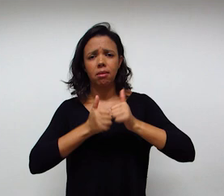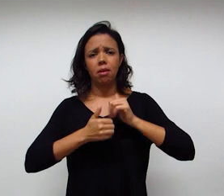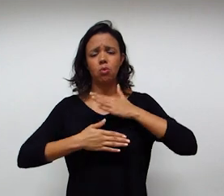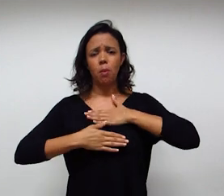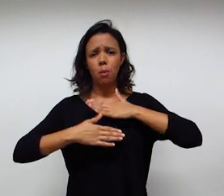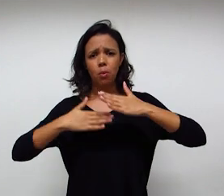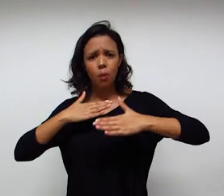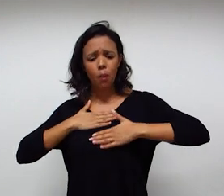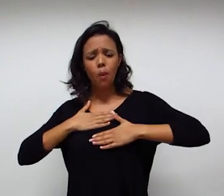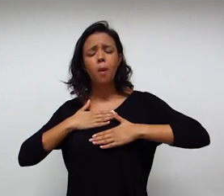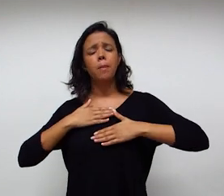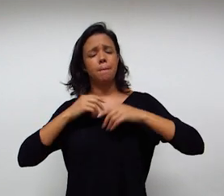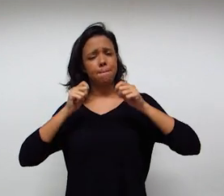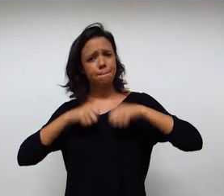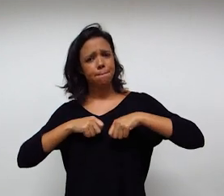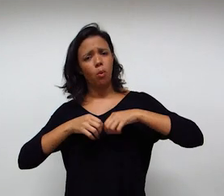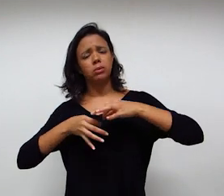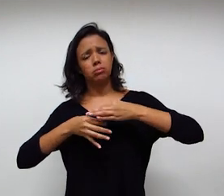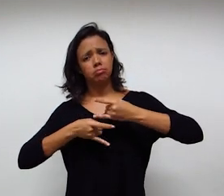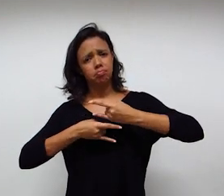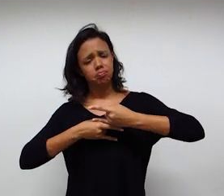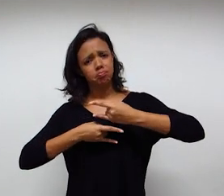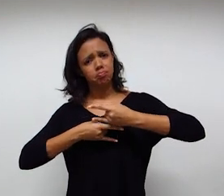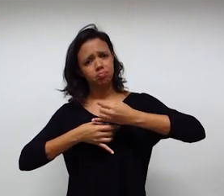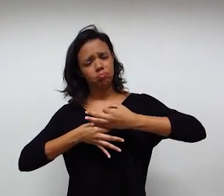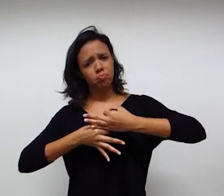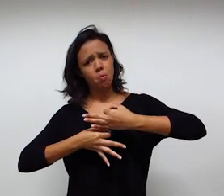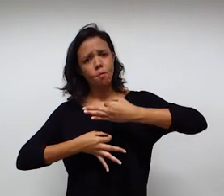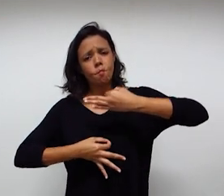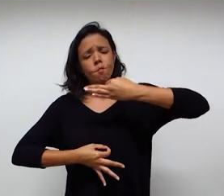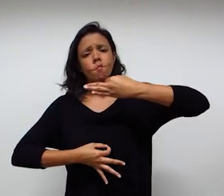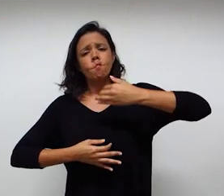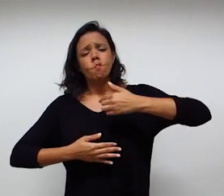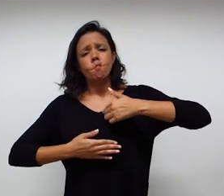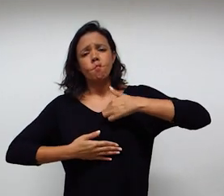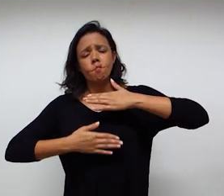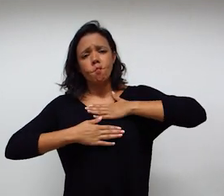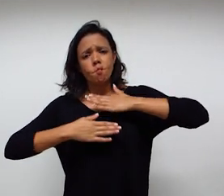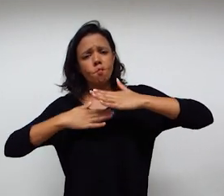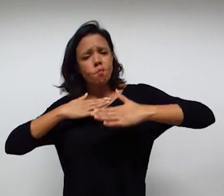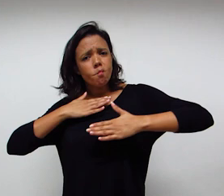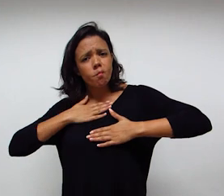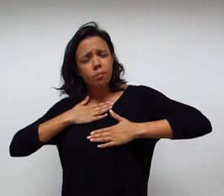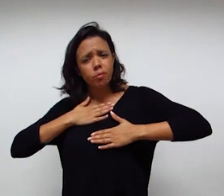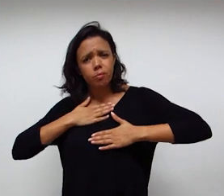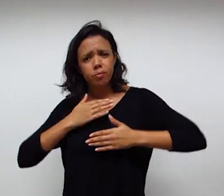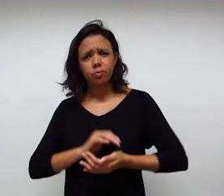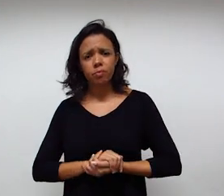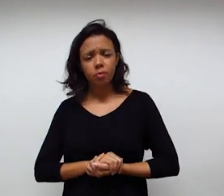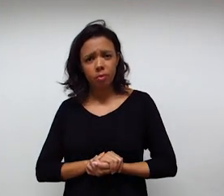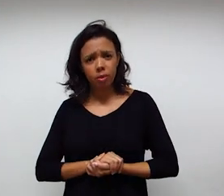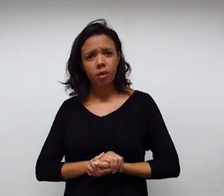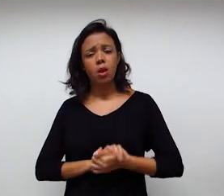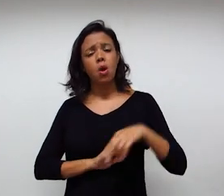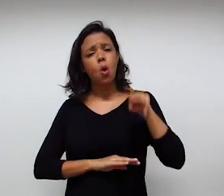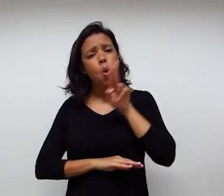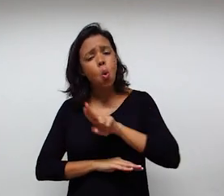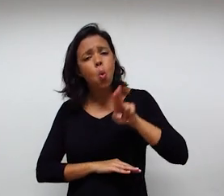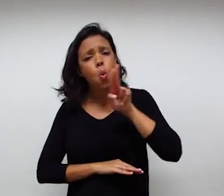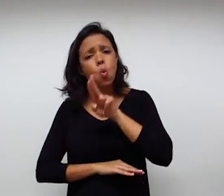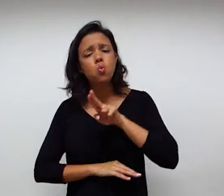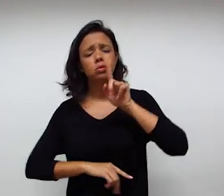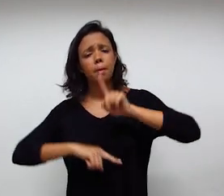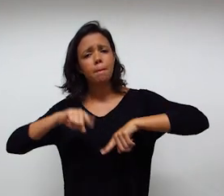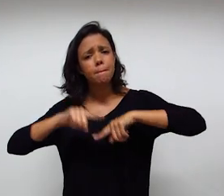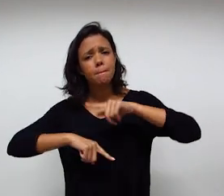esse alinhamento postural, ele é importante durante a execução da postura. Então, vamos ficar atentos ao